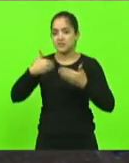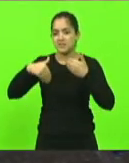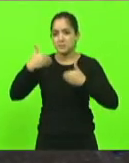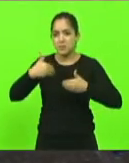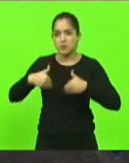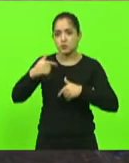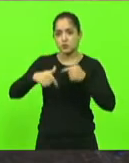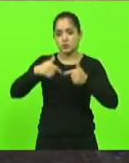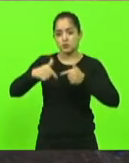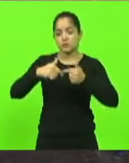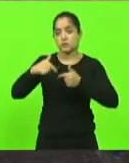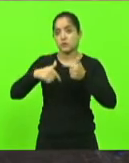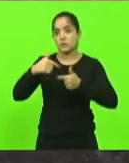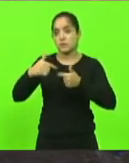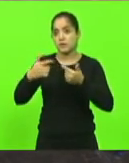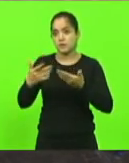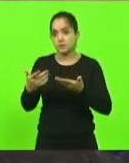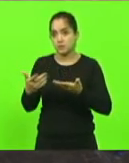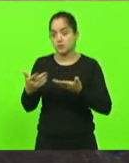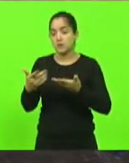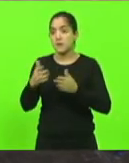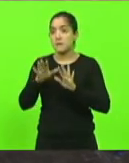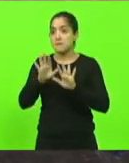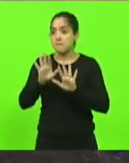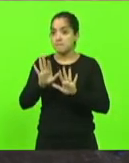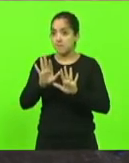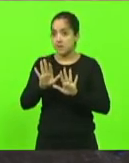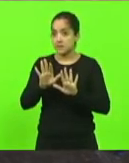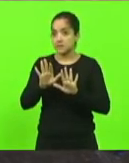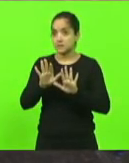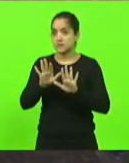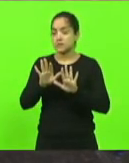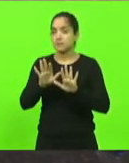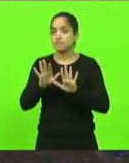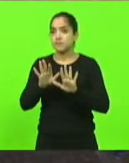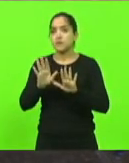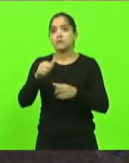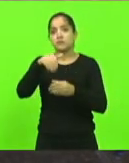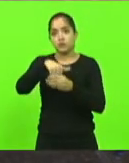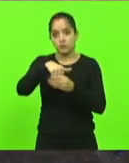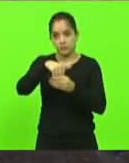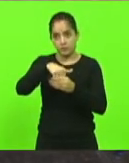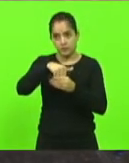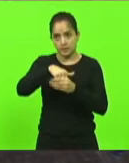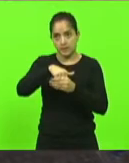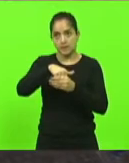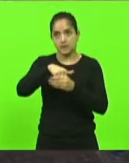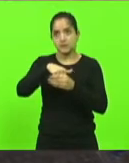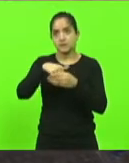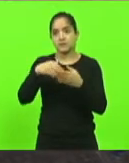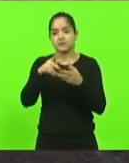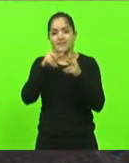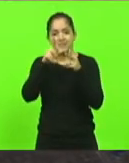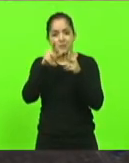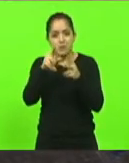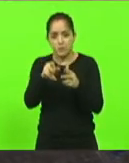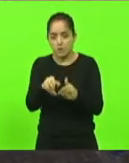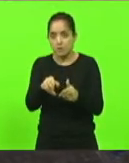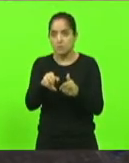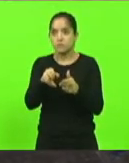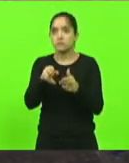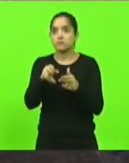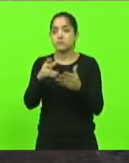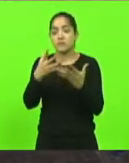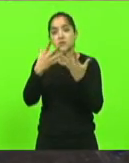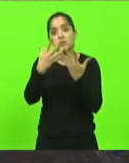trabalho dele. Como eu disse, matérias aqui foram votadas idênticas a essa e foram